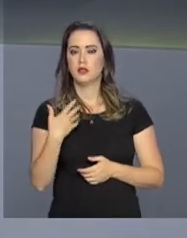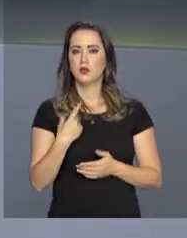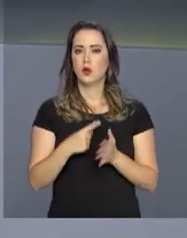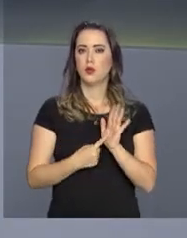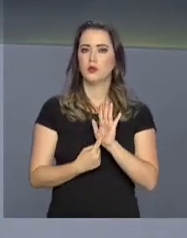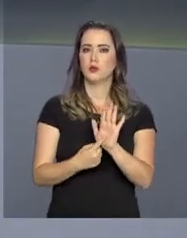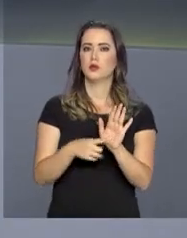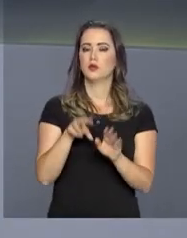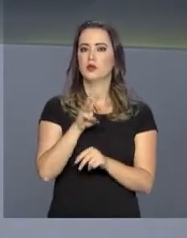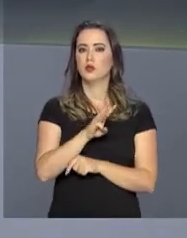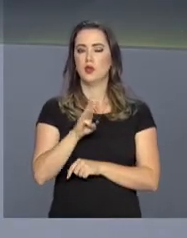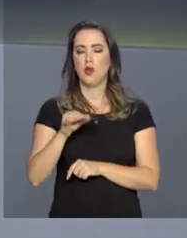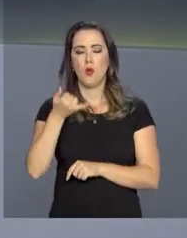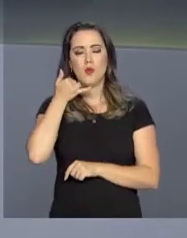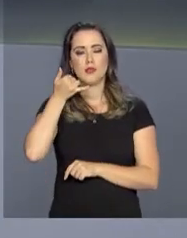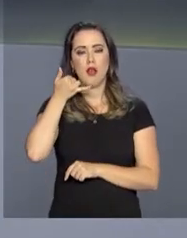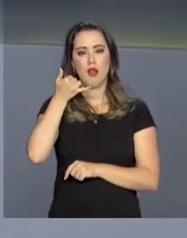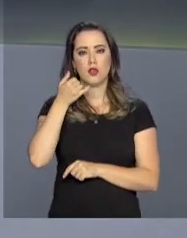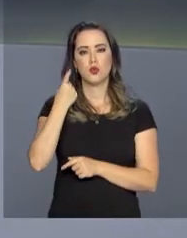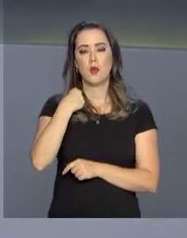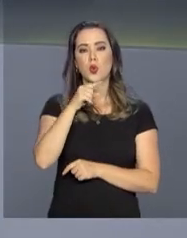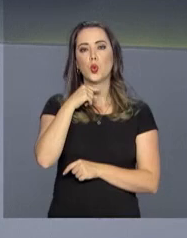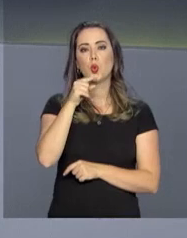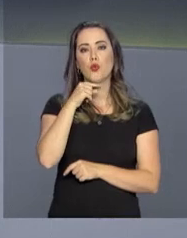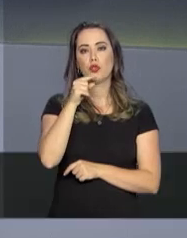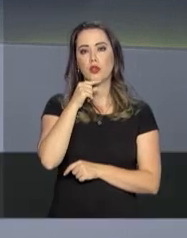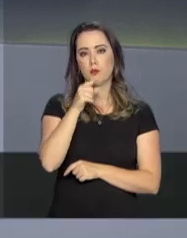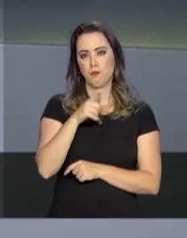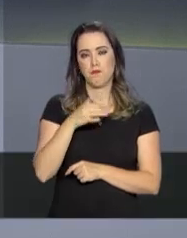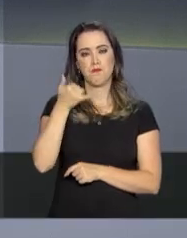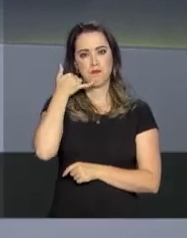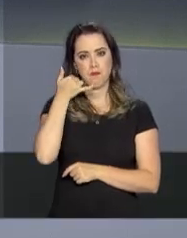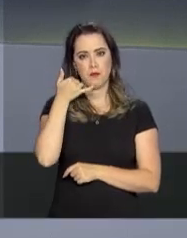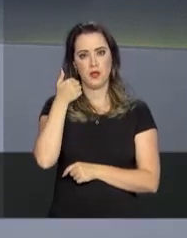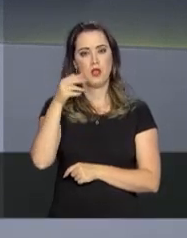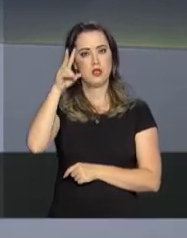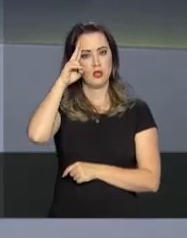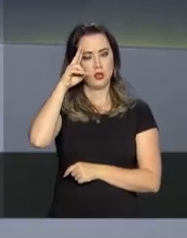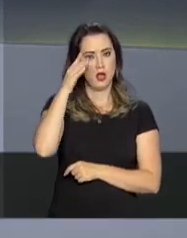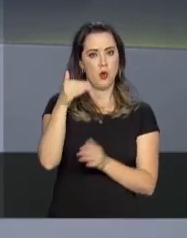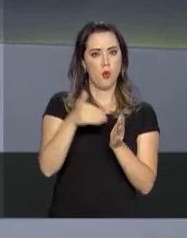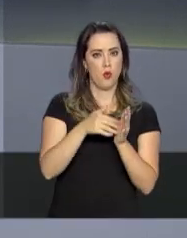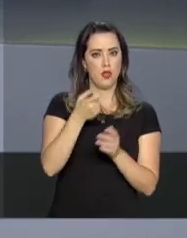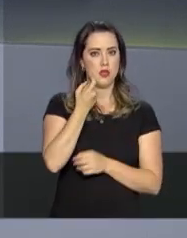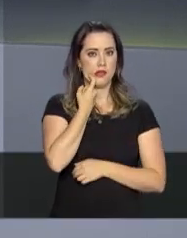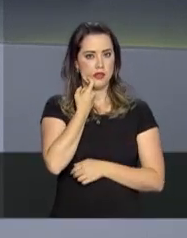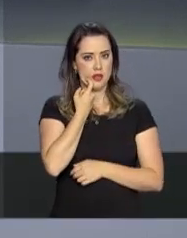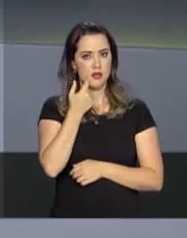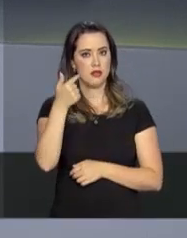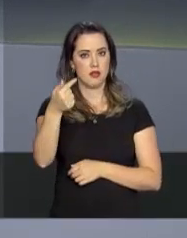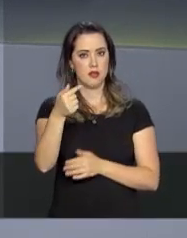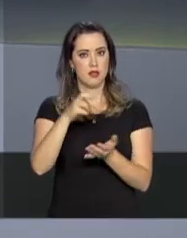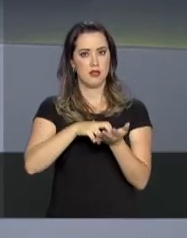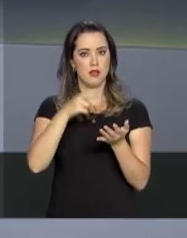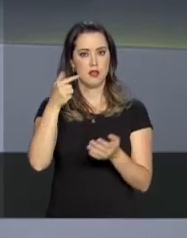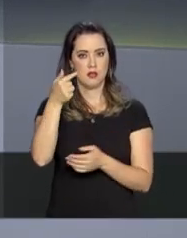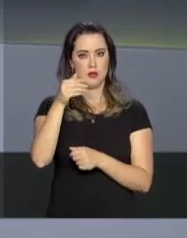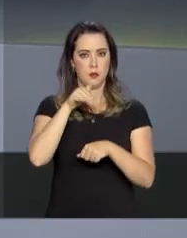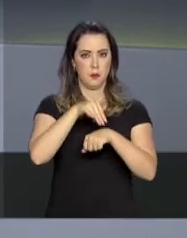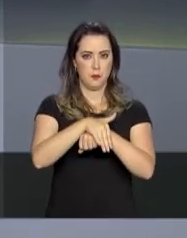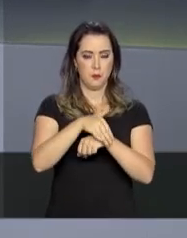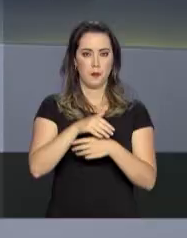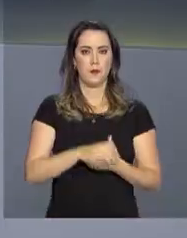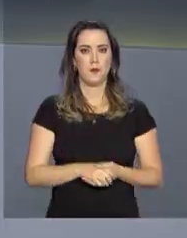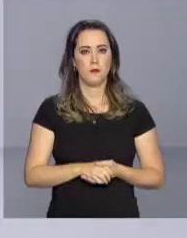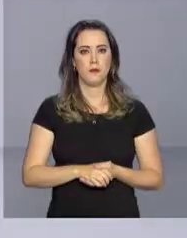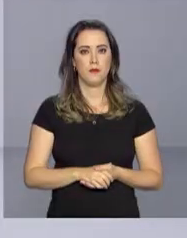colocou à disposição um telefone para tirar dúvidas. O serviço funciona de segunda a sexta-feira, das sete da manhã às sete